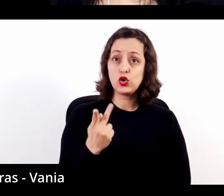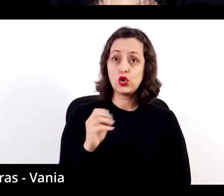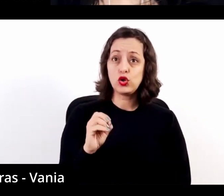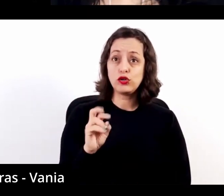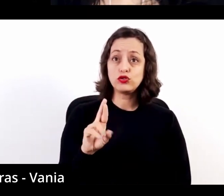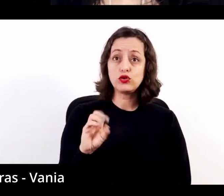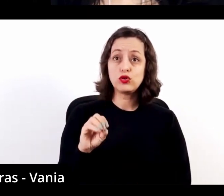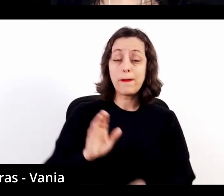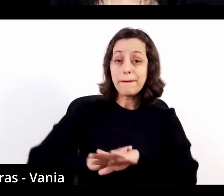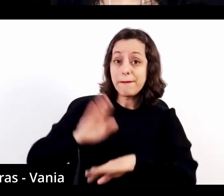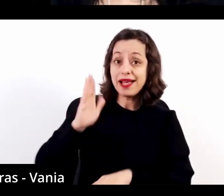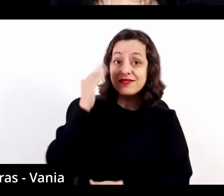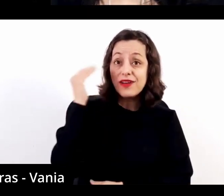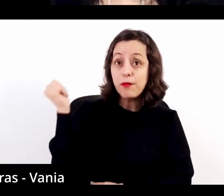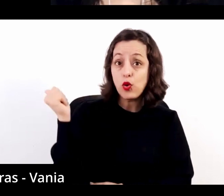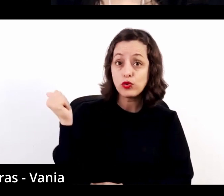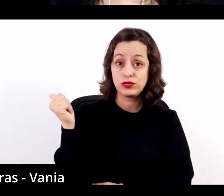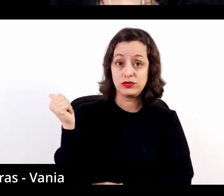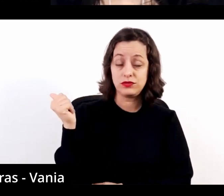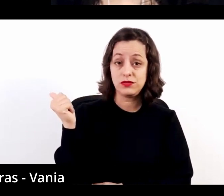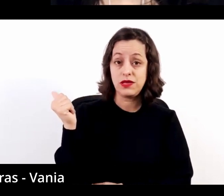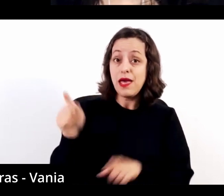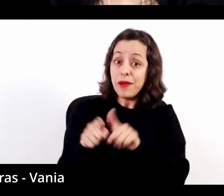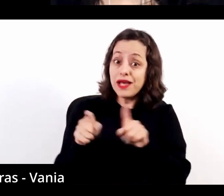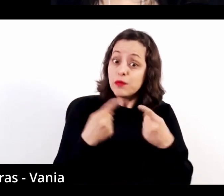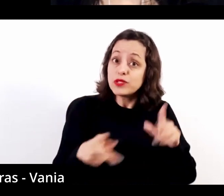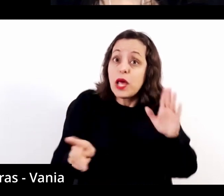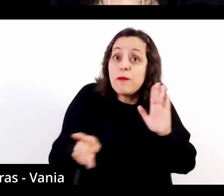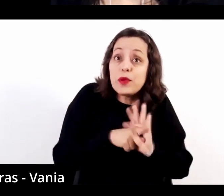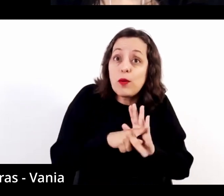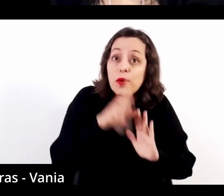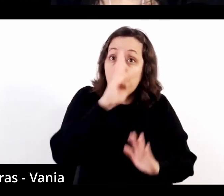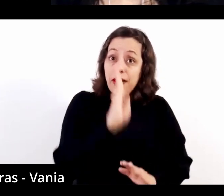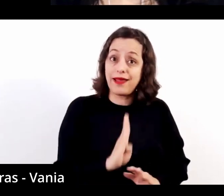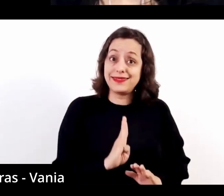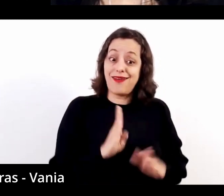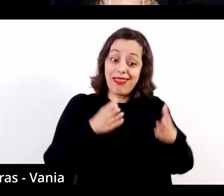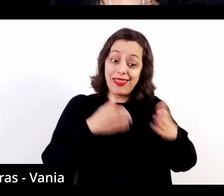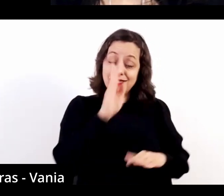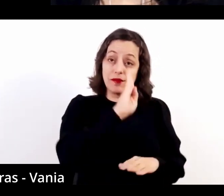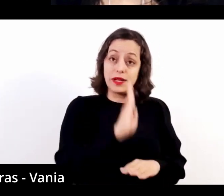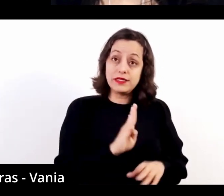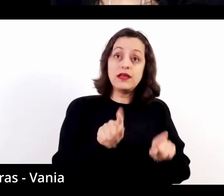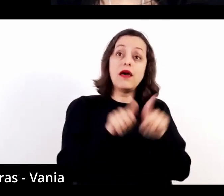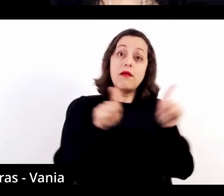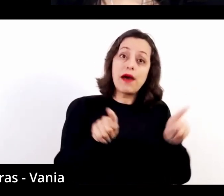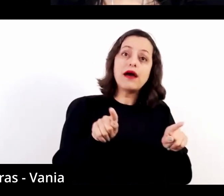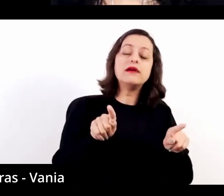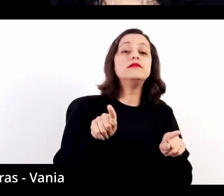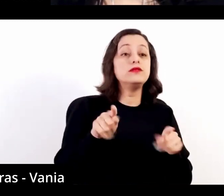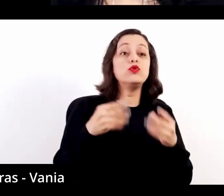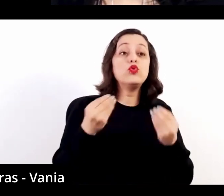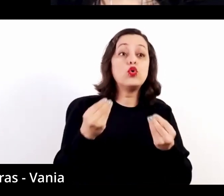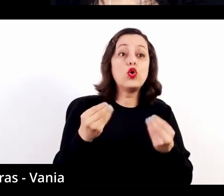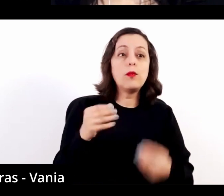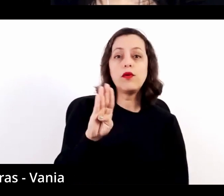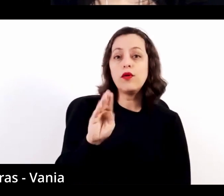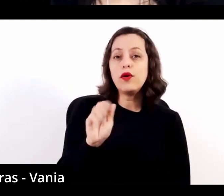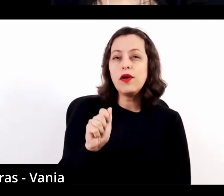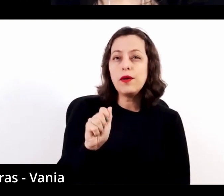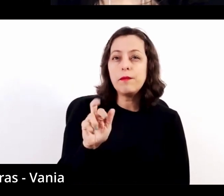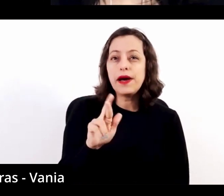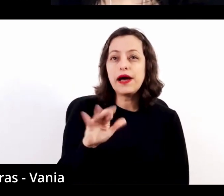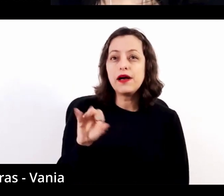O choro é uma música tipicamente nascida no Brasil, tipicamente brasileira, mas ele, que viveu vários anos aqui no Brasil,